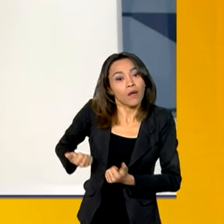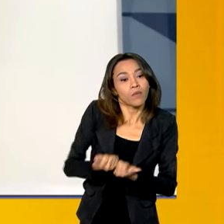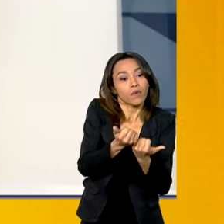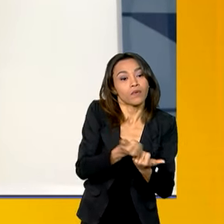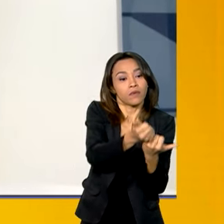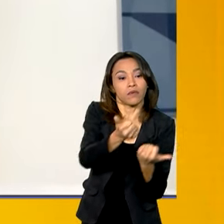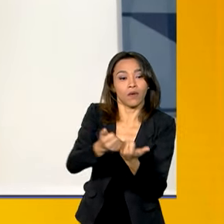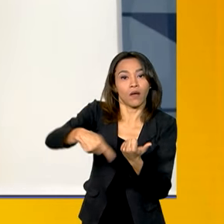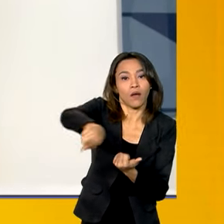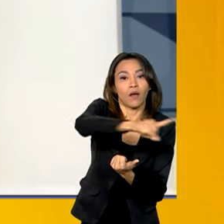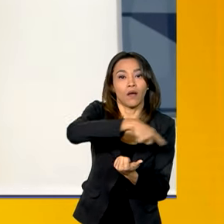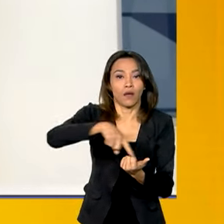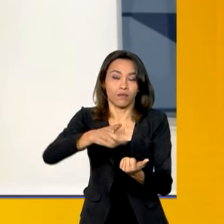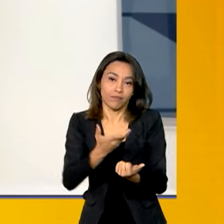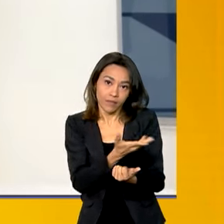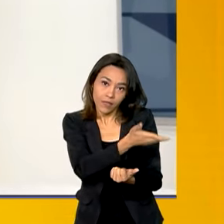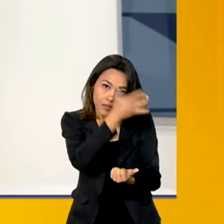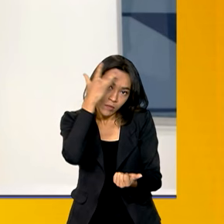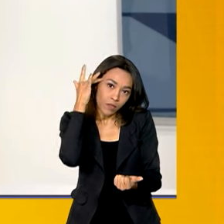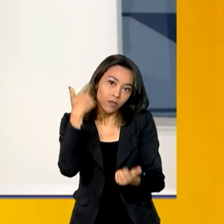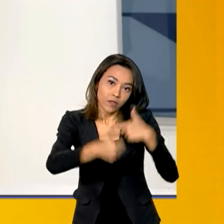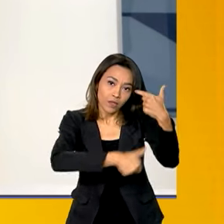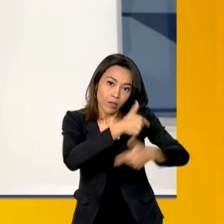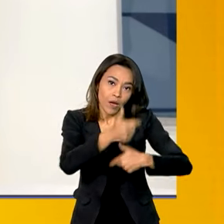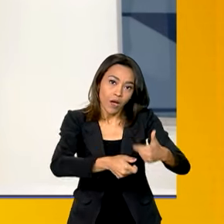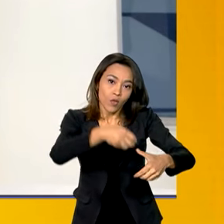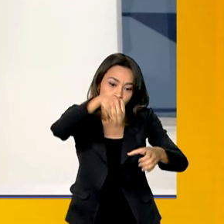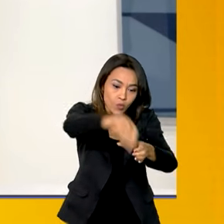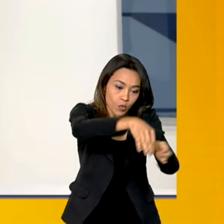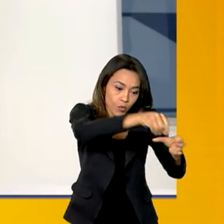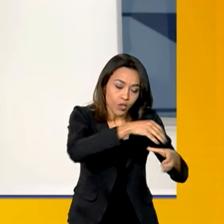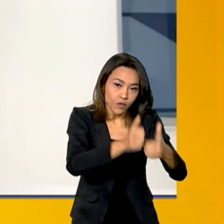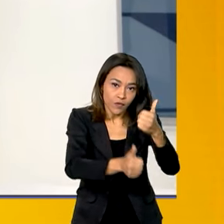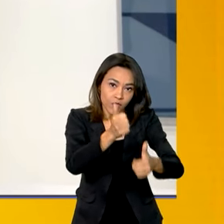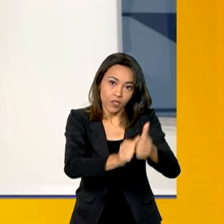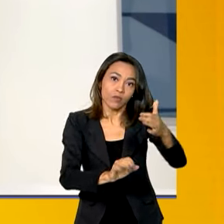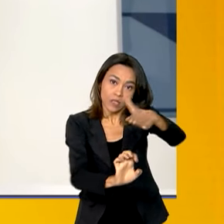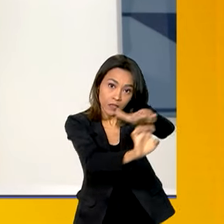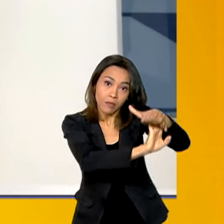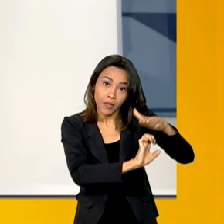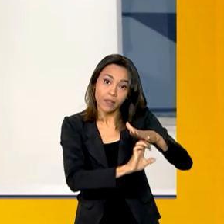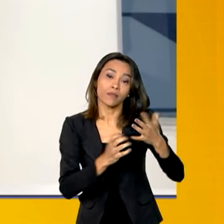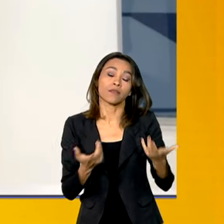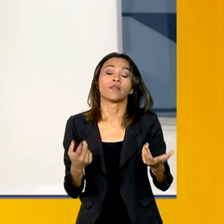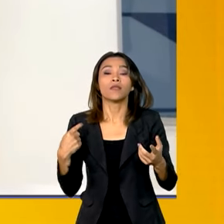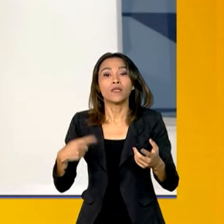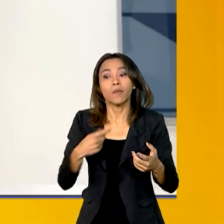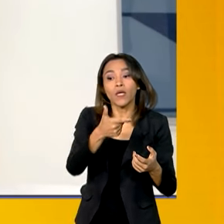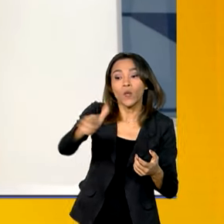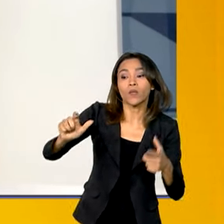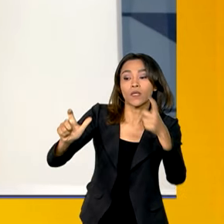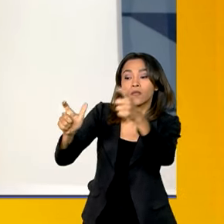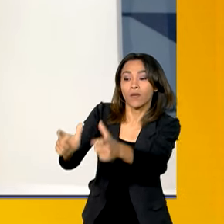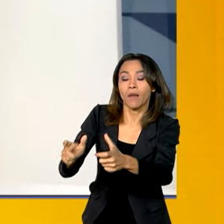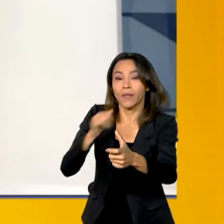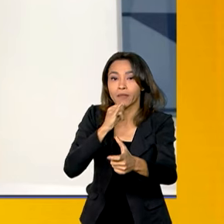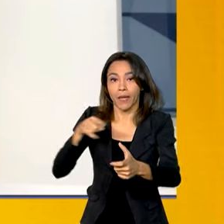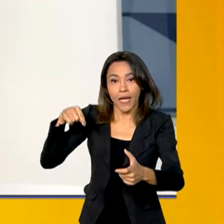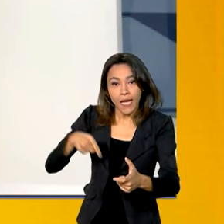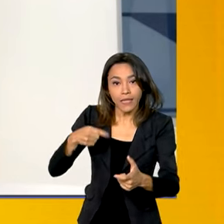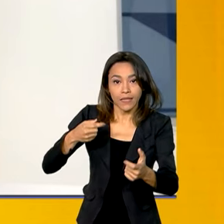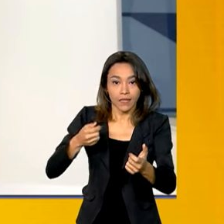Mas, claro, nós precisamos garantir o abastecimento em regiões que não são produtores. Então, esse arroz que nós pretendemos comprar,